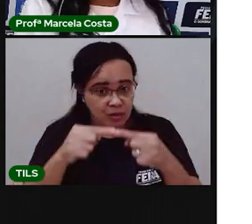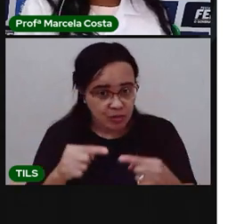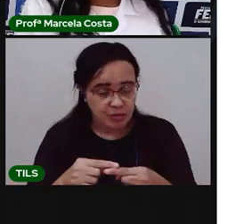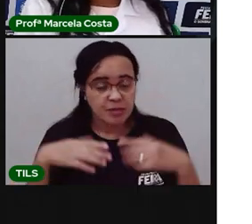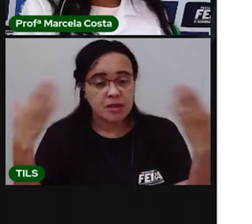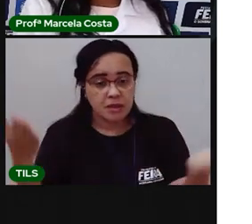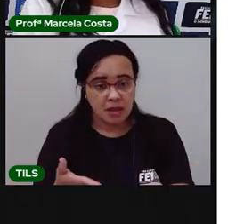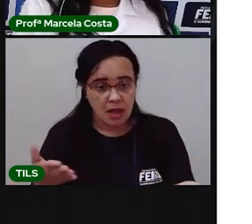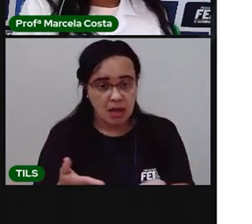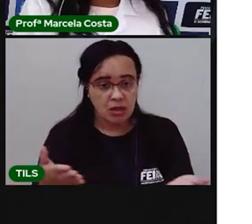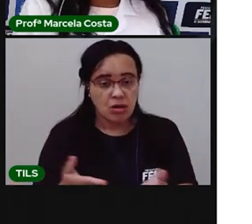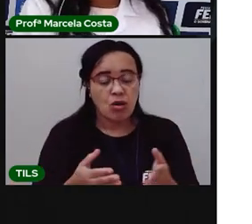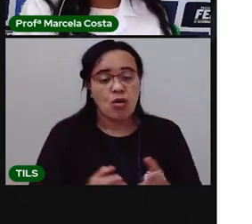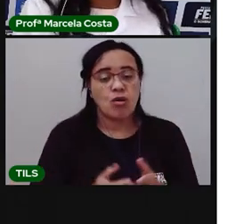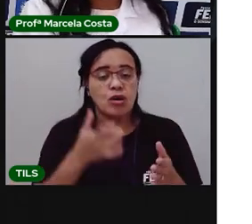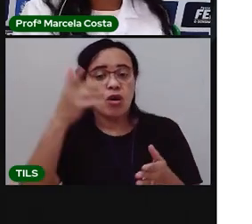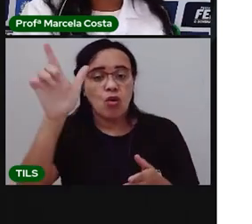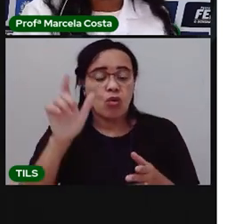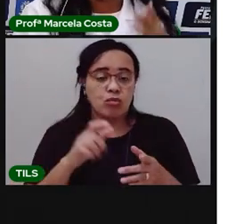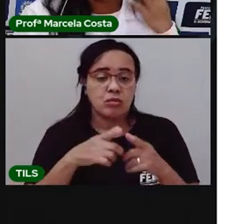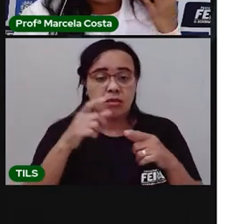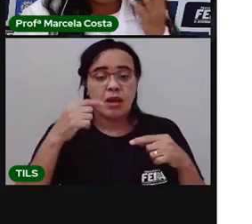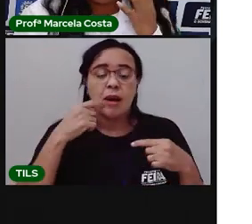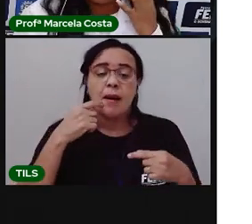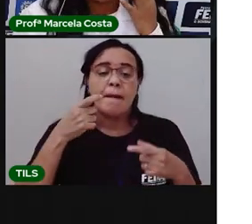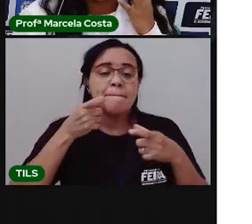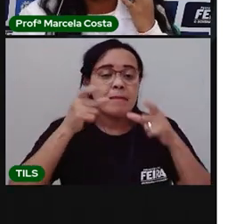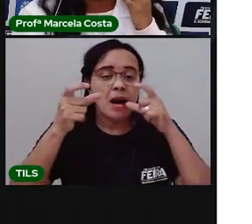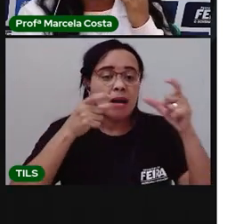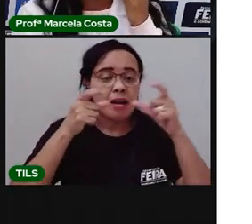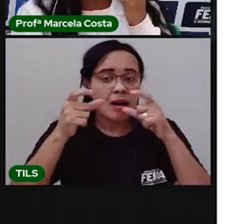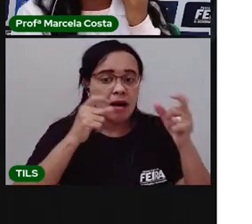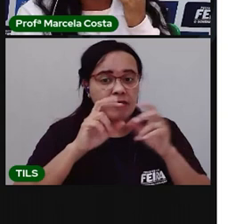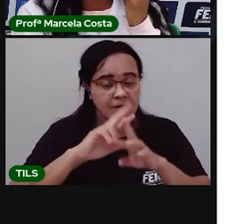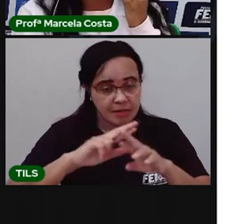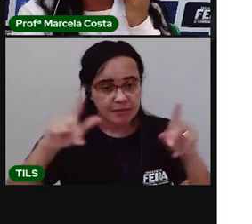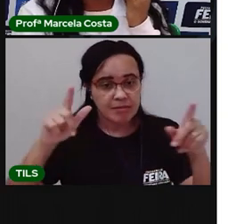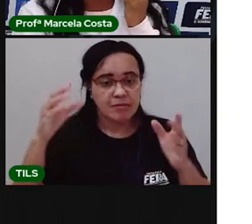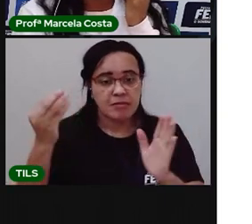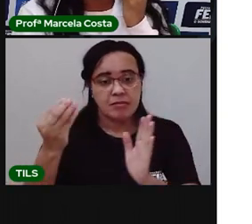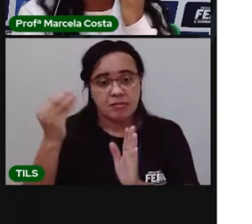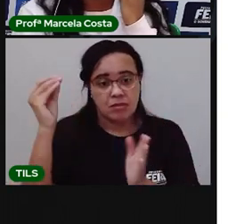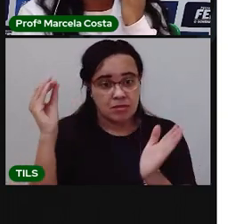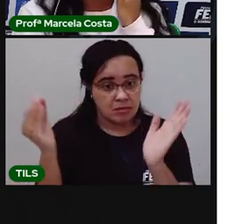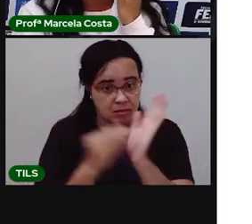palavras que estão presentes nesse texto. Outras palavras, tá bom? Tá